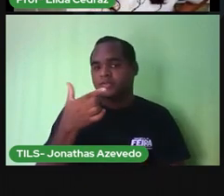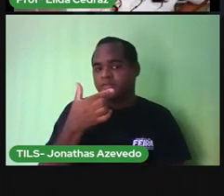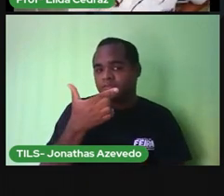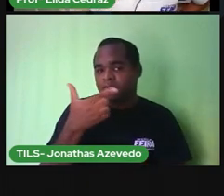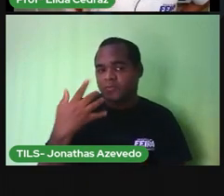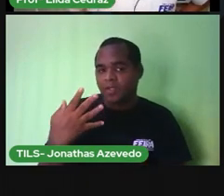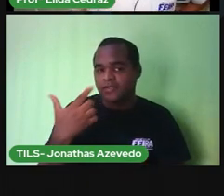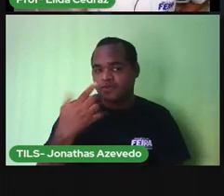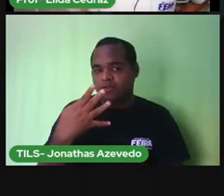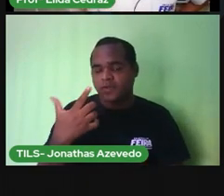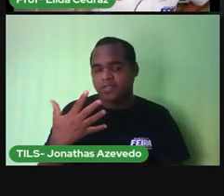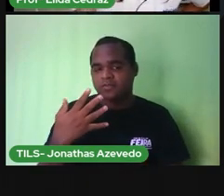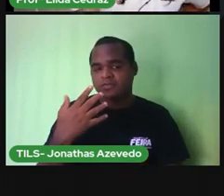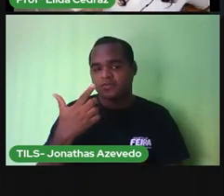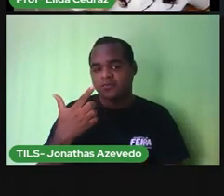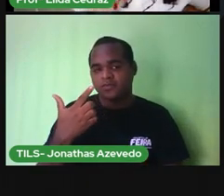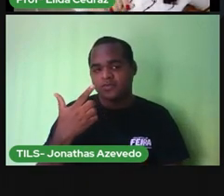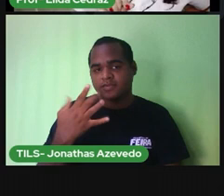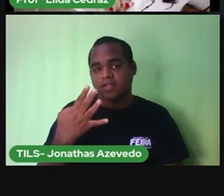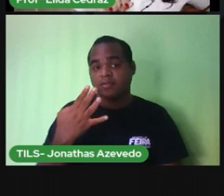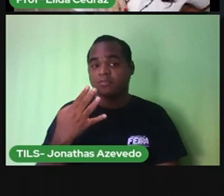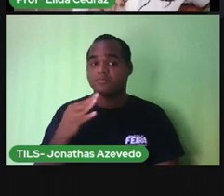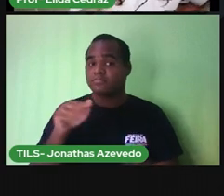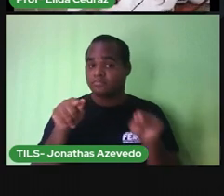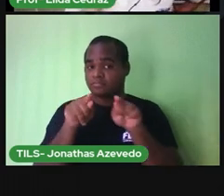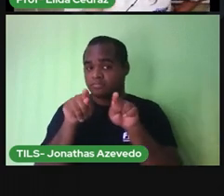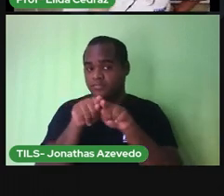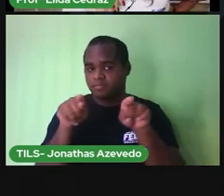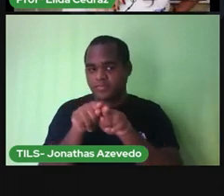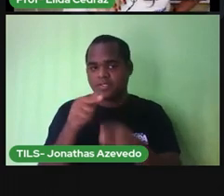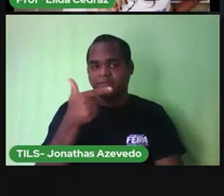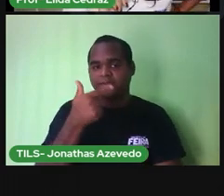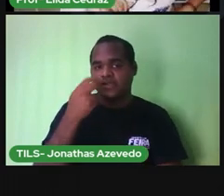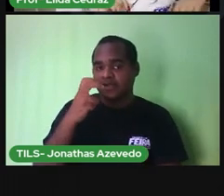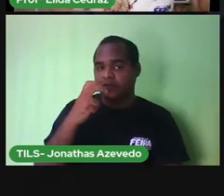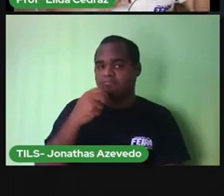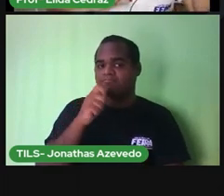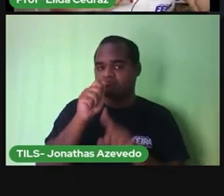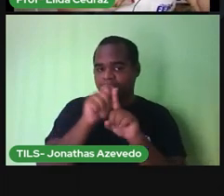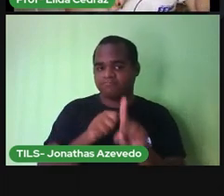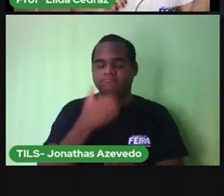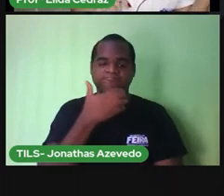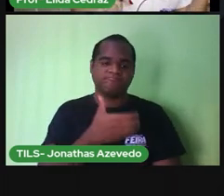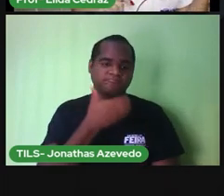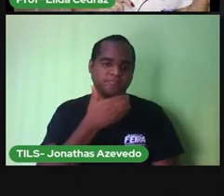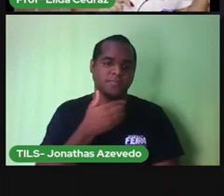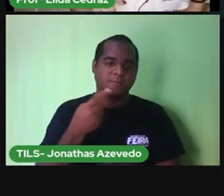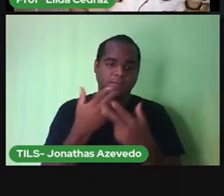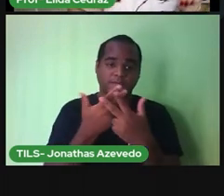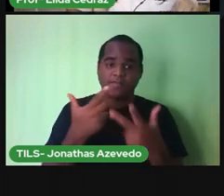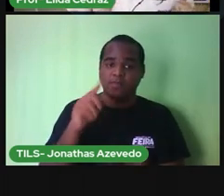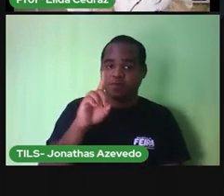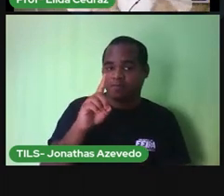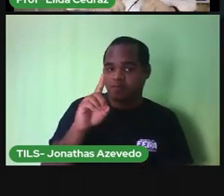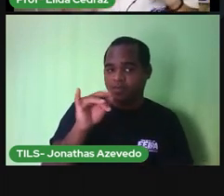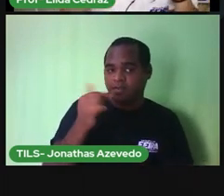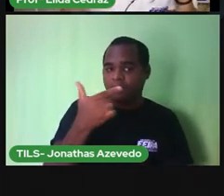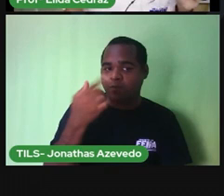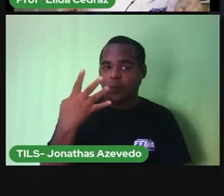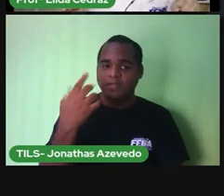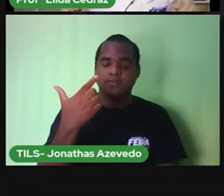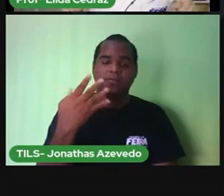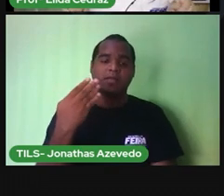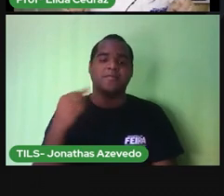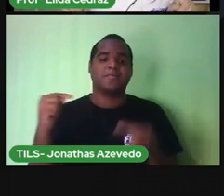e 25 de dezembro. Dia 24 é a